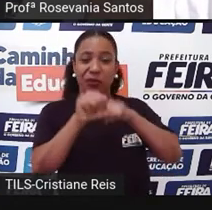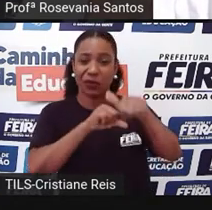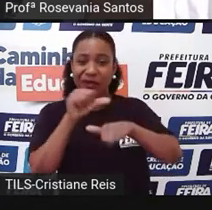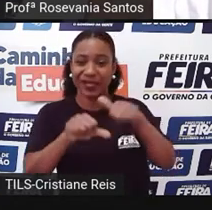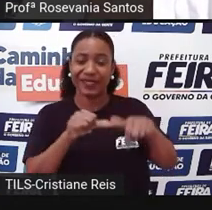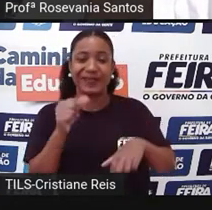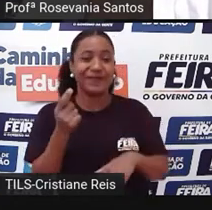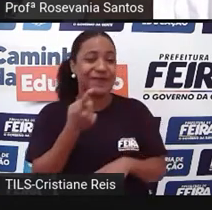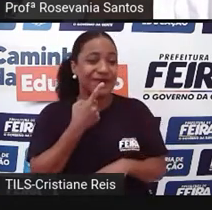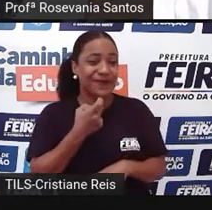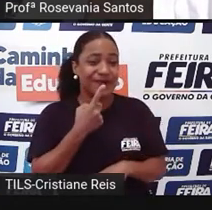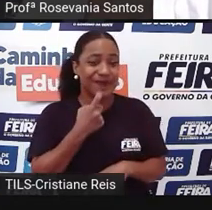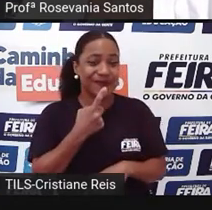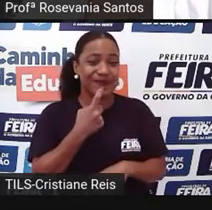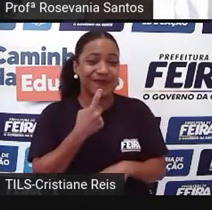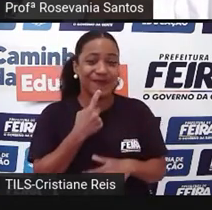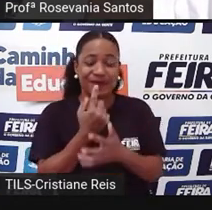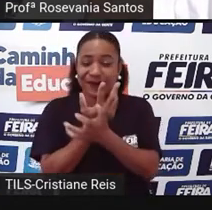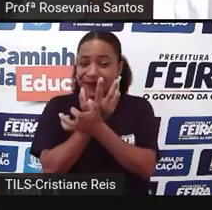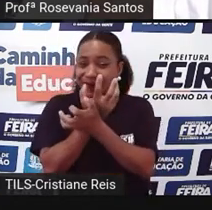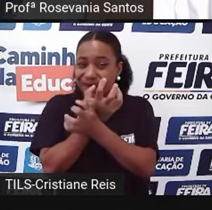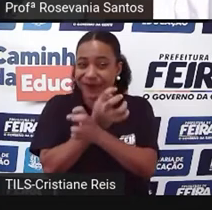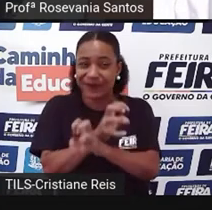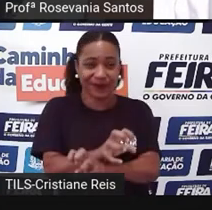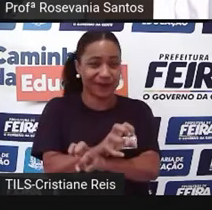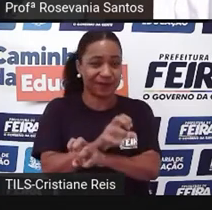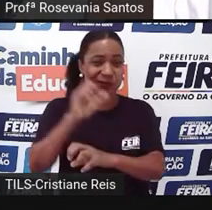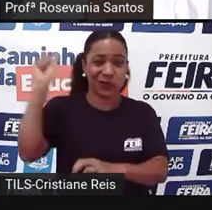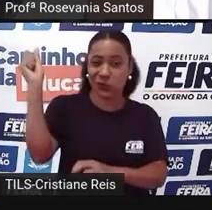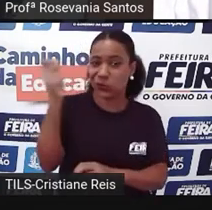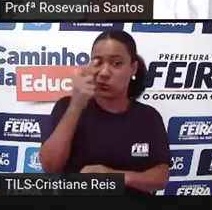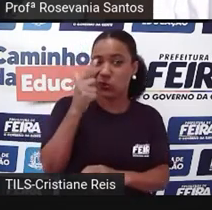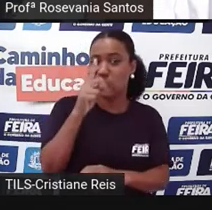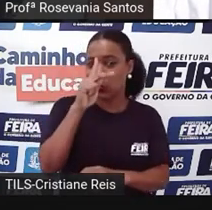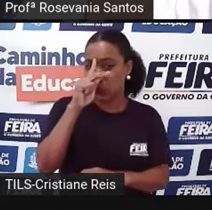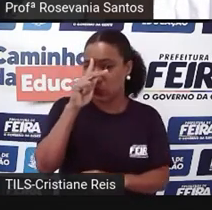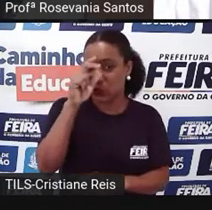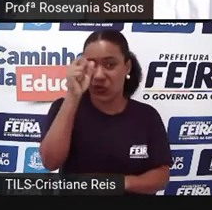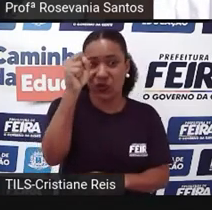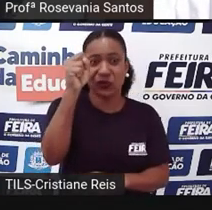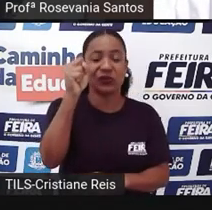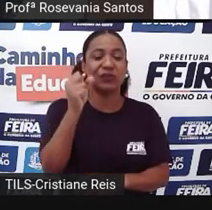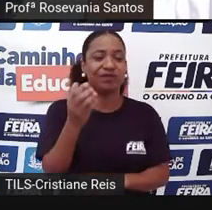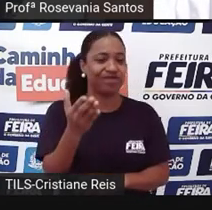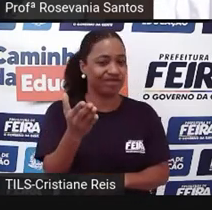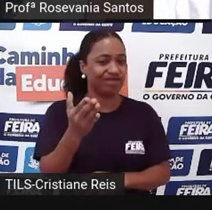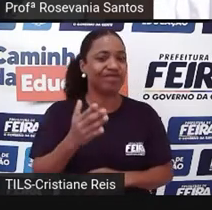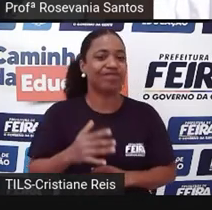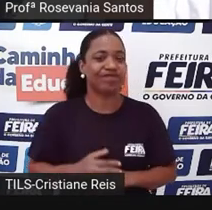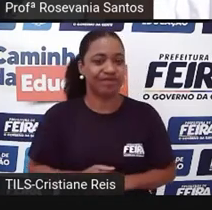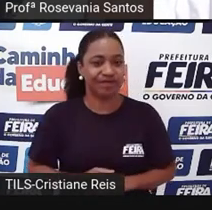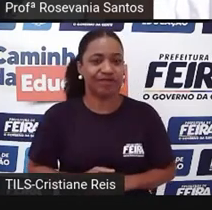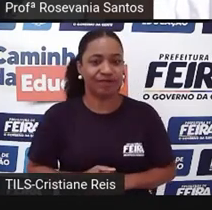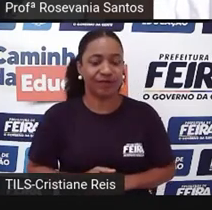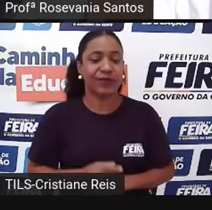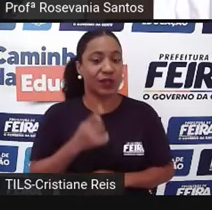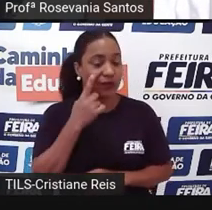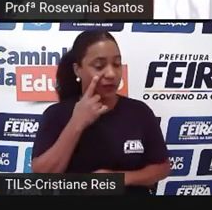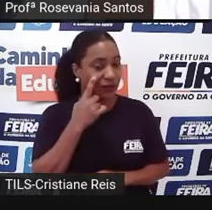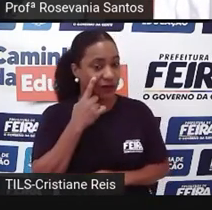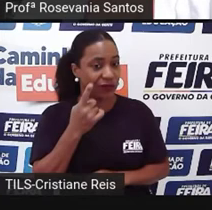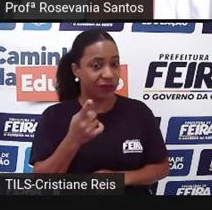percebo que em 2016 essa realmente é histórica, né? Só para vocês entenderem, já que é um corte do mapa,